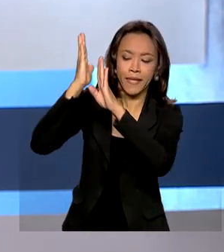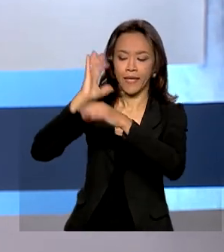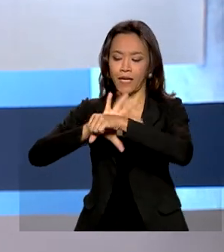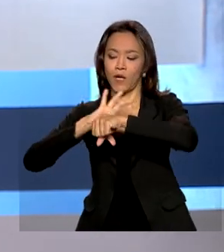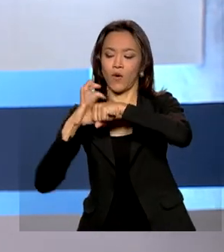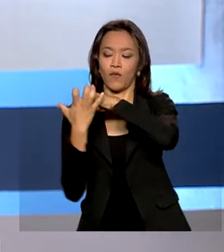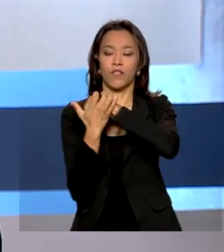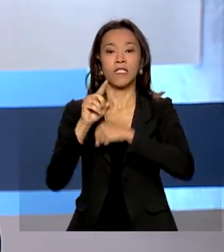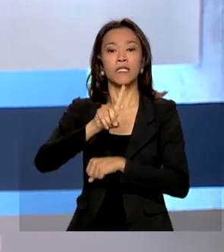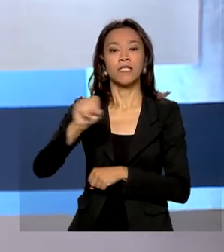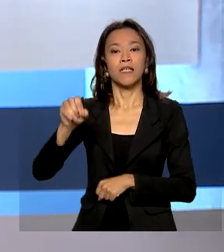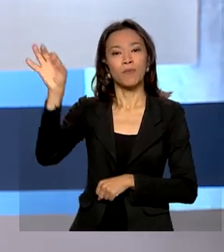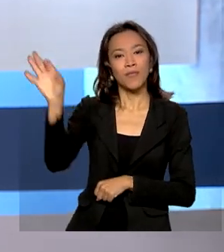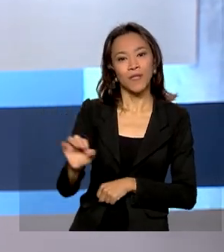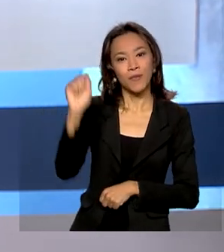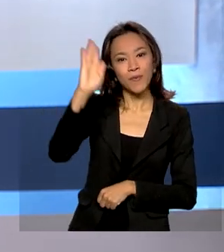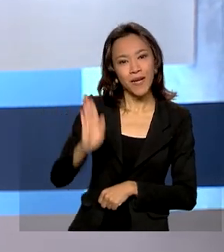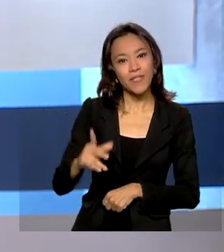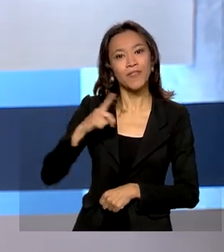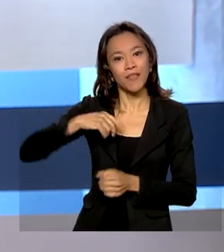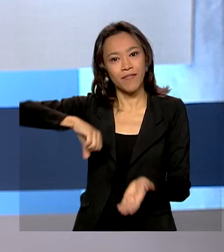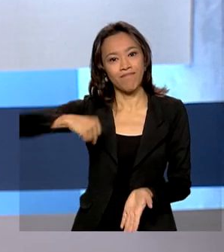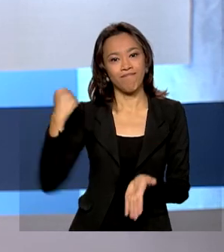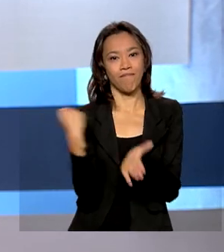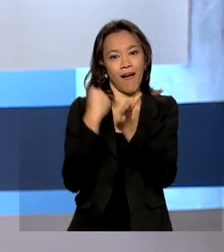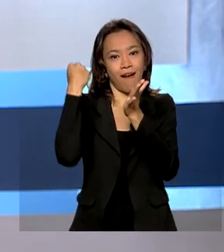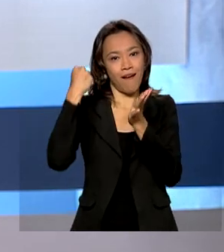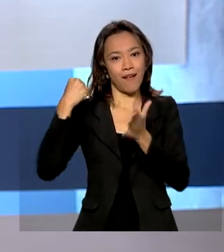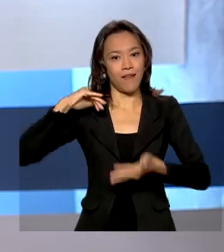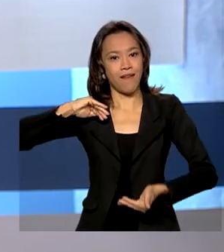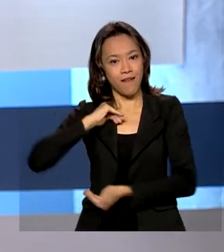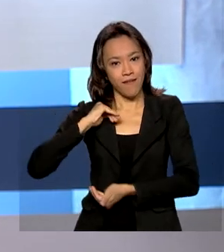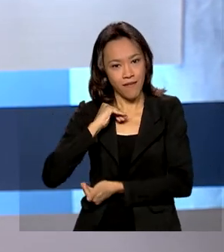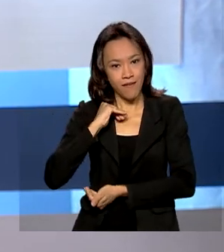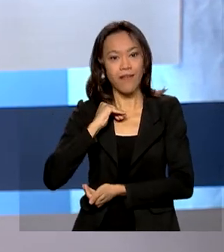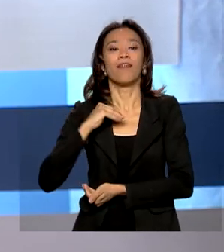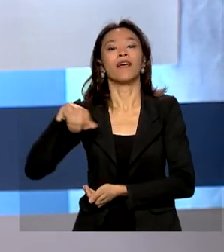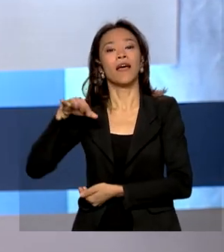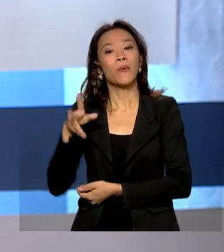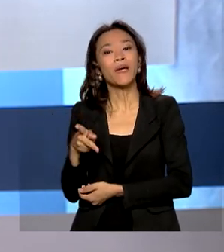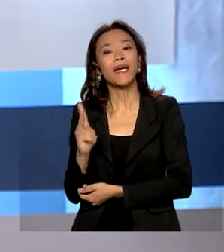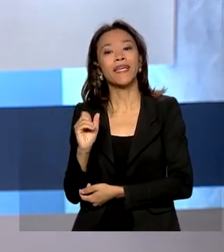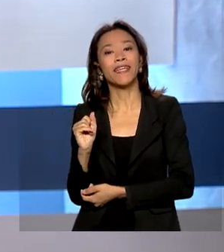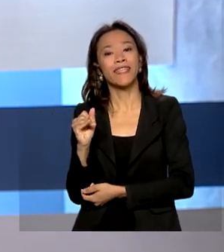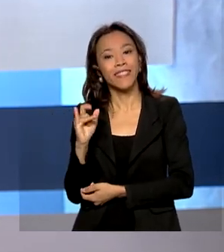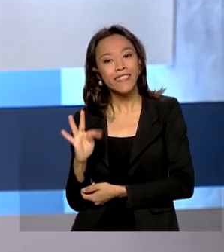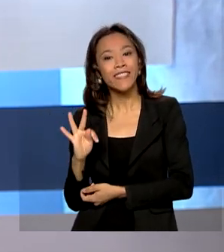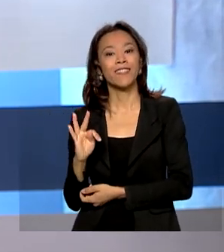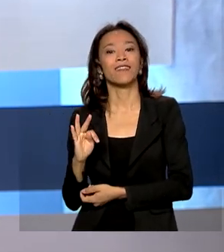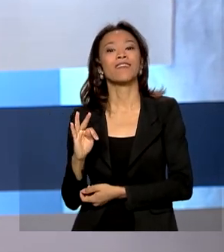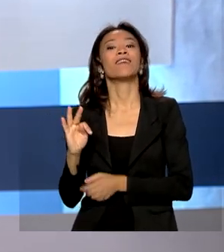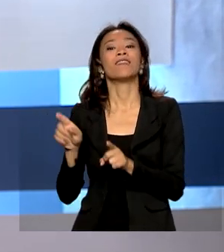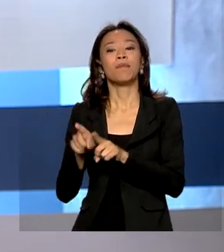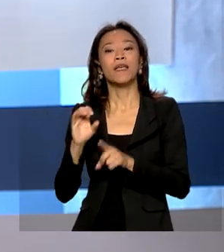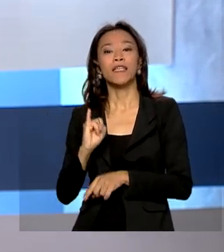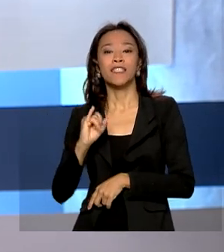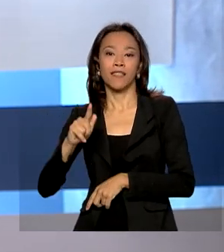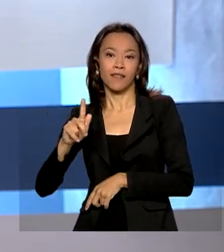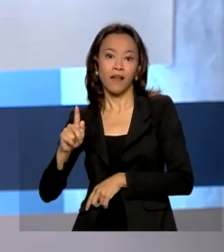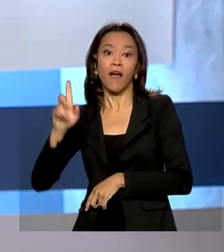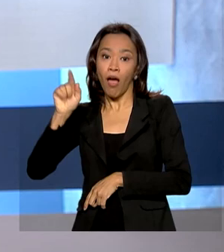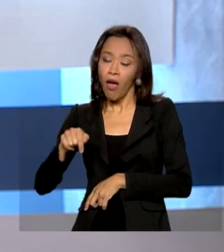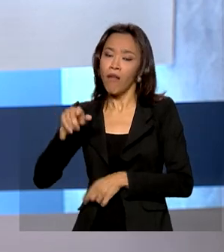brasileiro recebeu registro da Anvisa. O kit Elisa Covid-19 IgG foi desenvolvido por